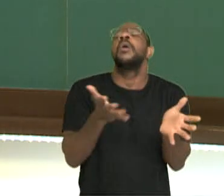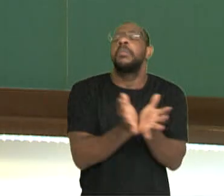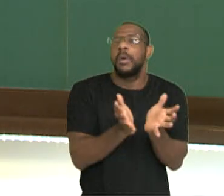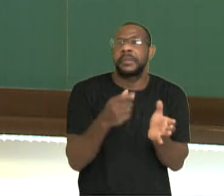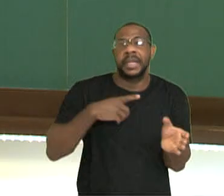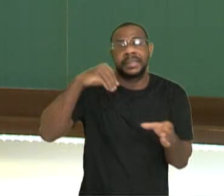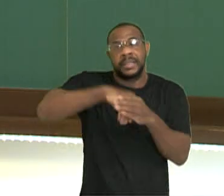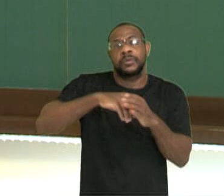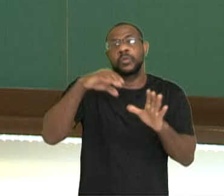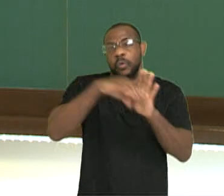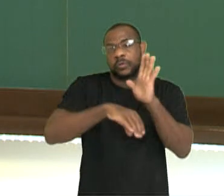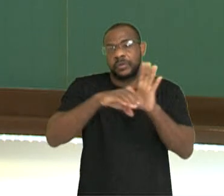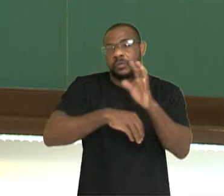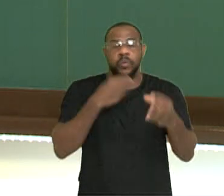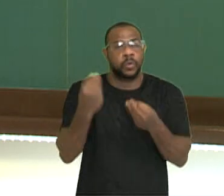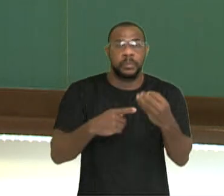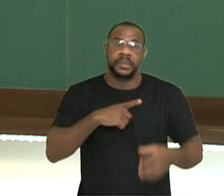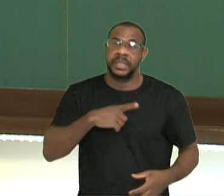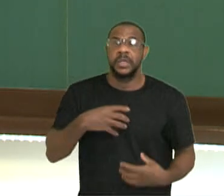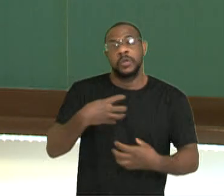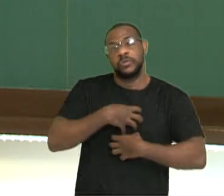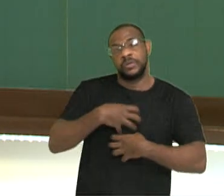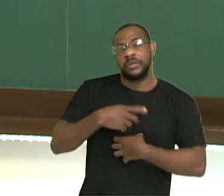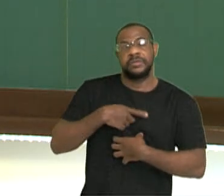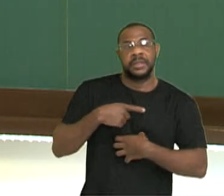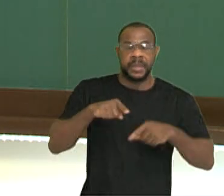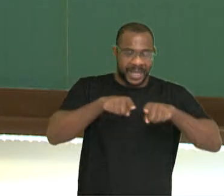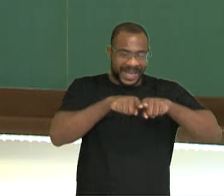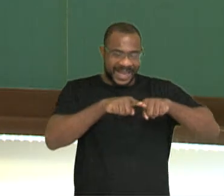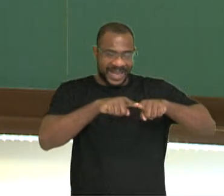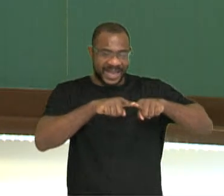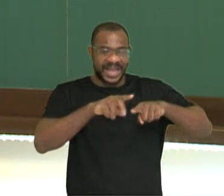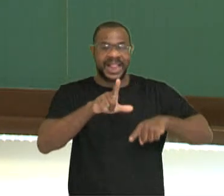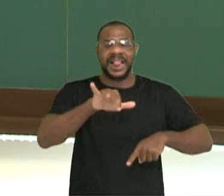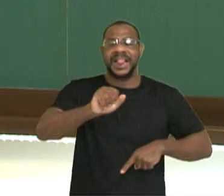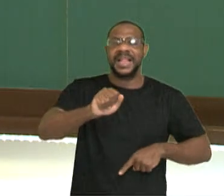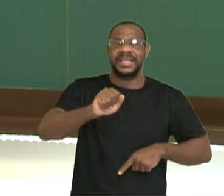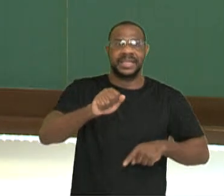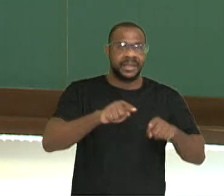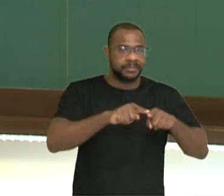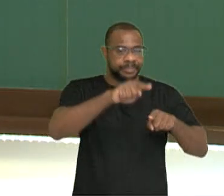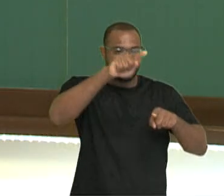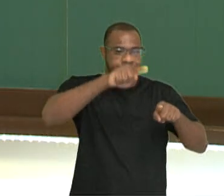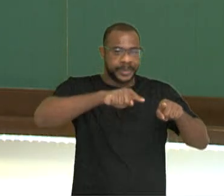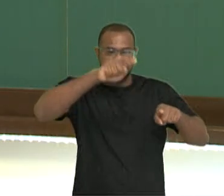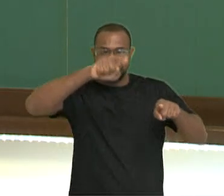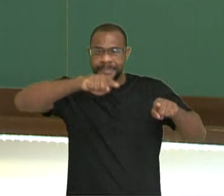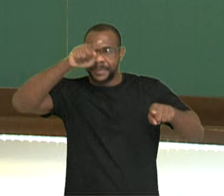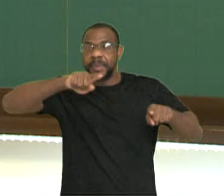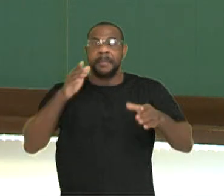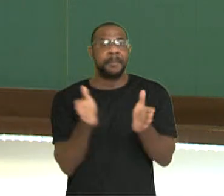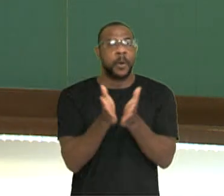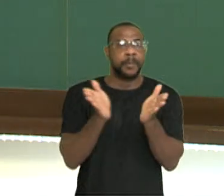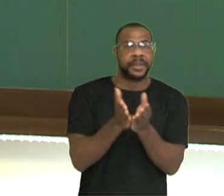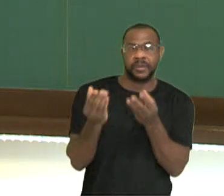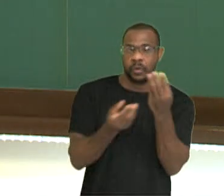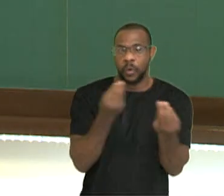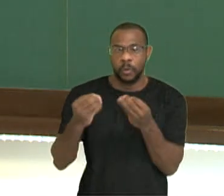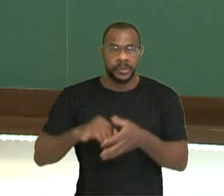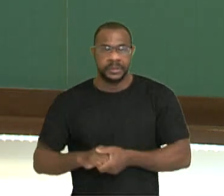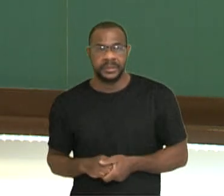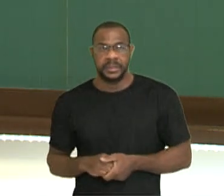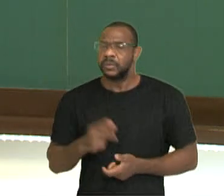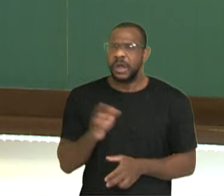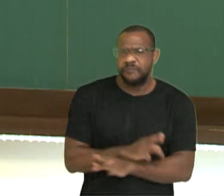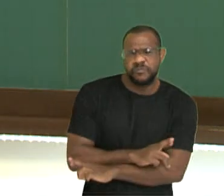e existe uma forma que é a chamada linha da pobreza, então para o estudo e para a classificação. Não que isso vá estabelecer